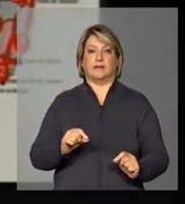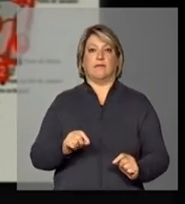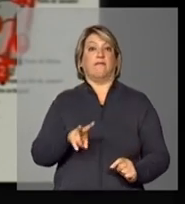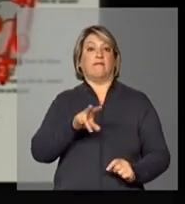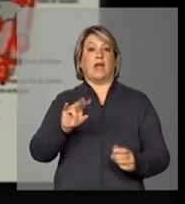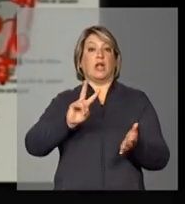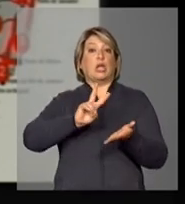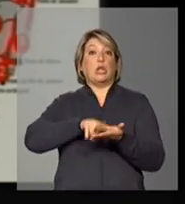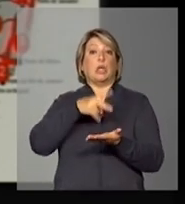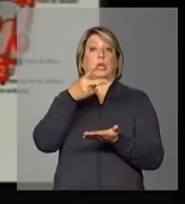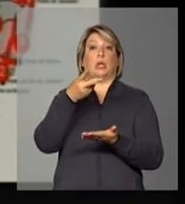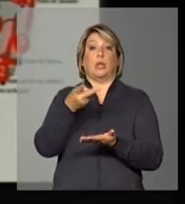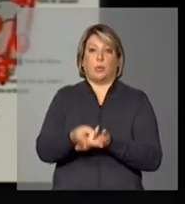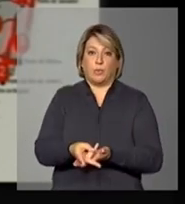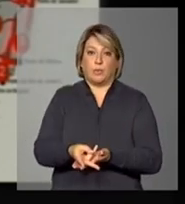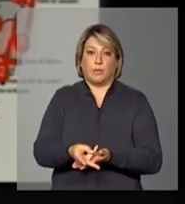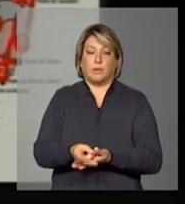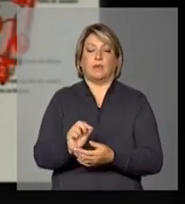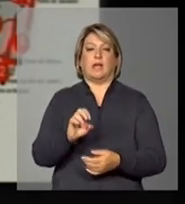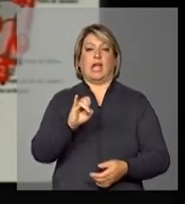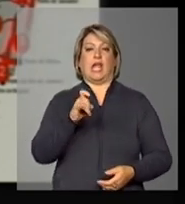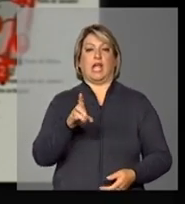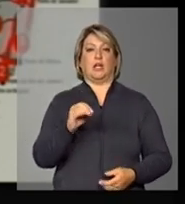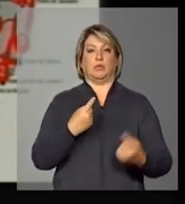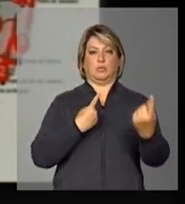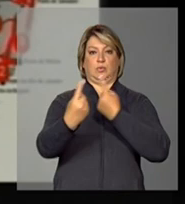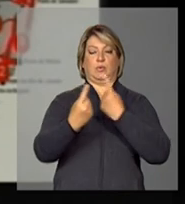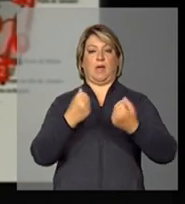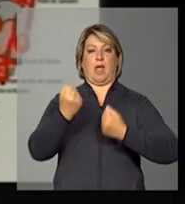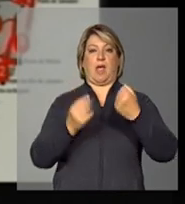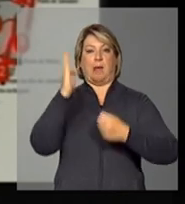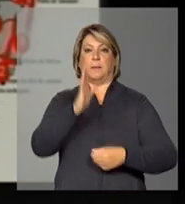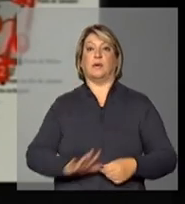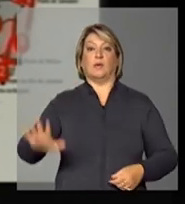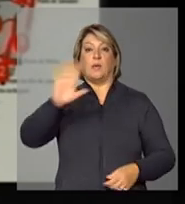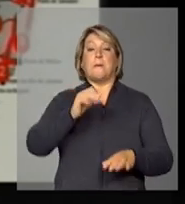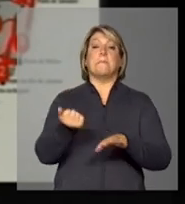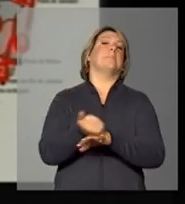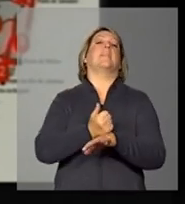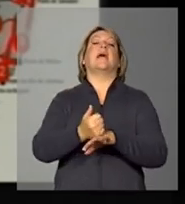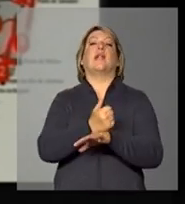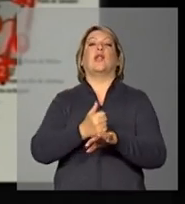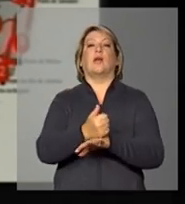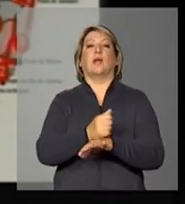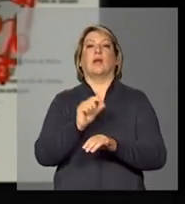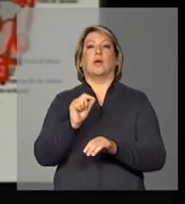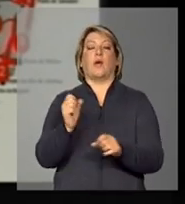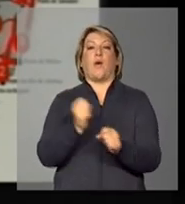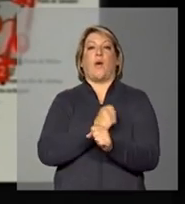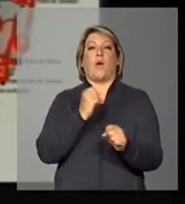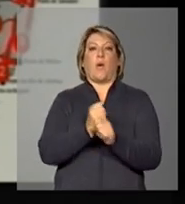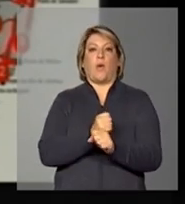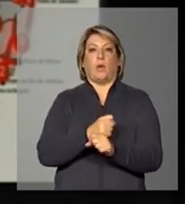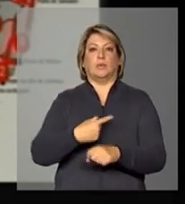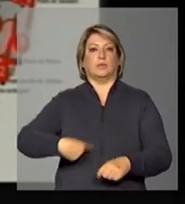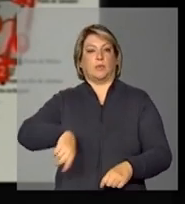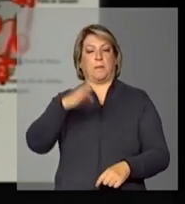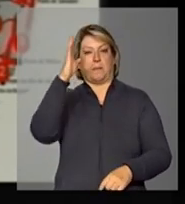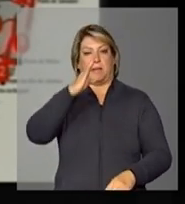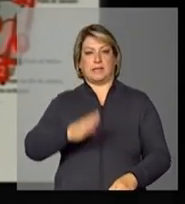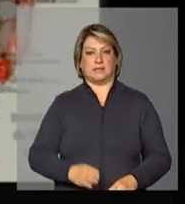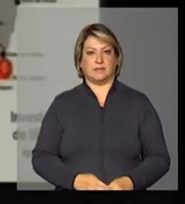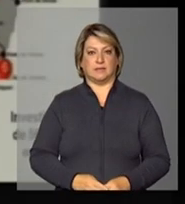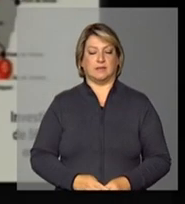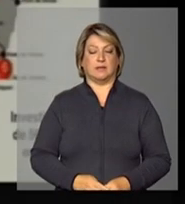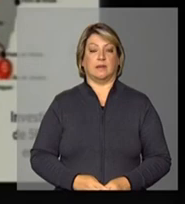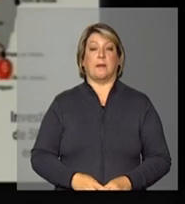duplicar os eixos rodoviários nacionais melhorar a estrutura logística do país mas eu queria